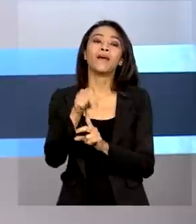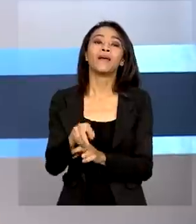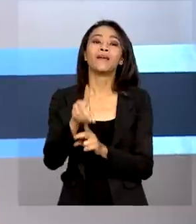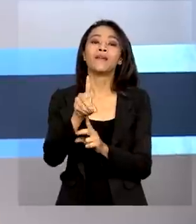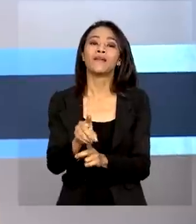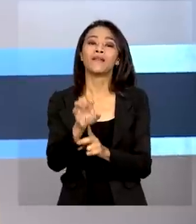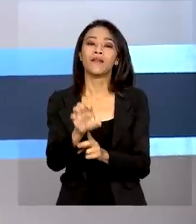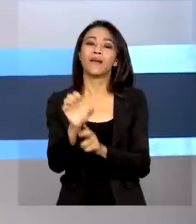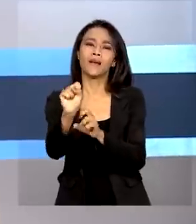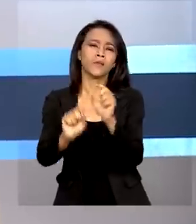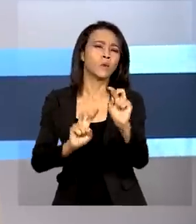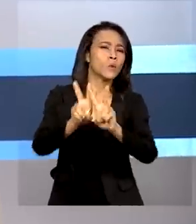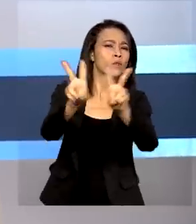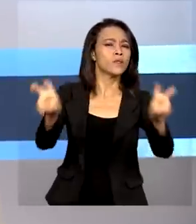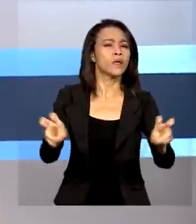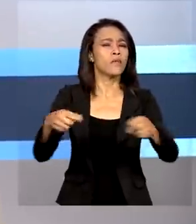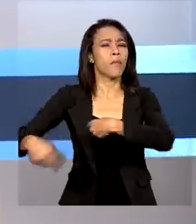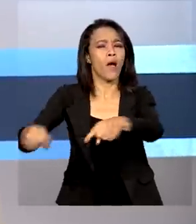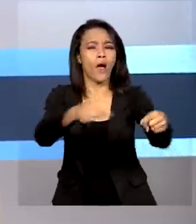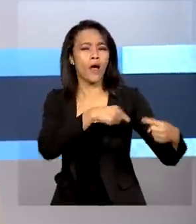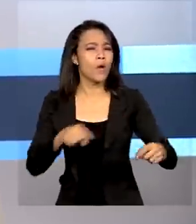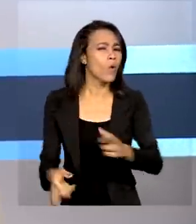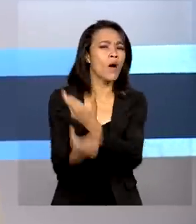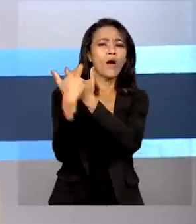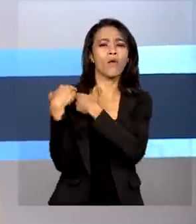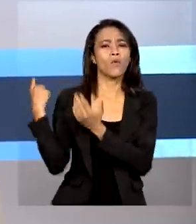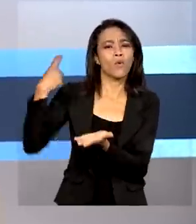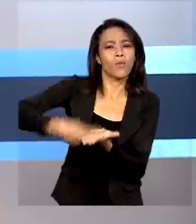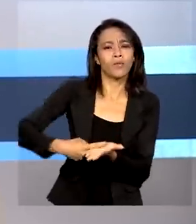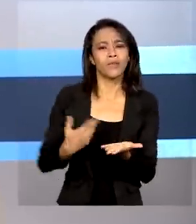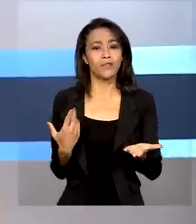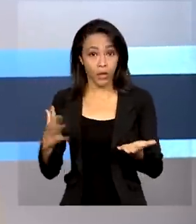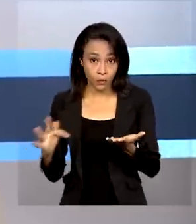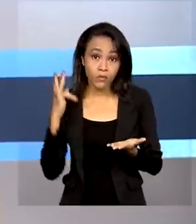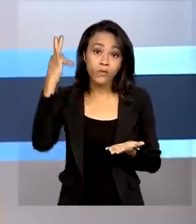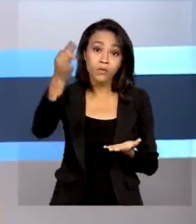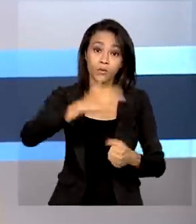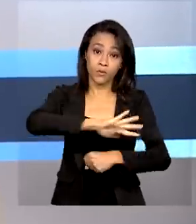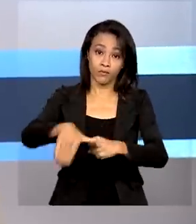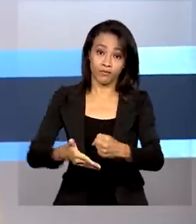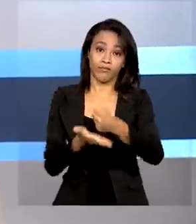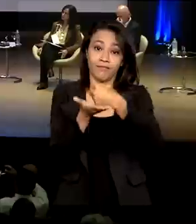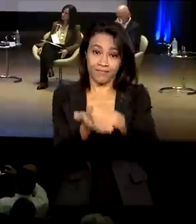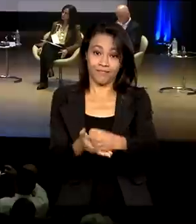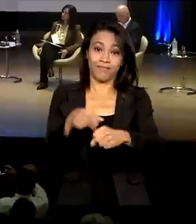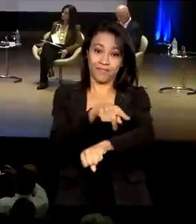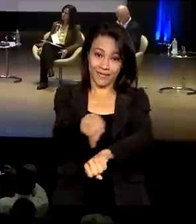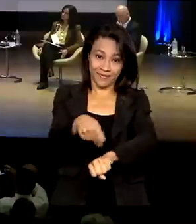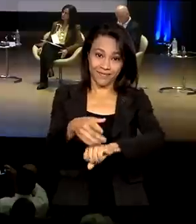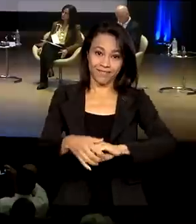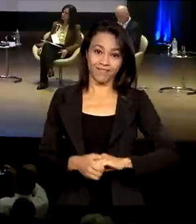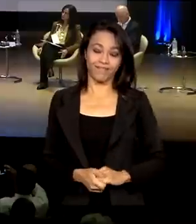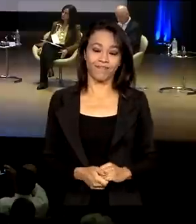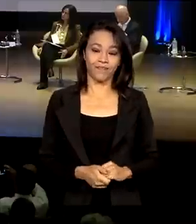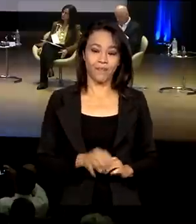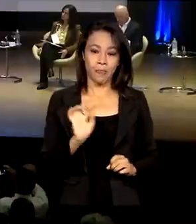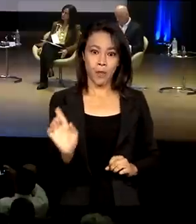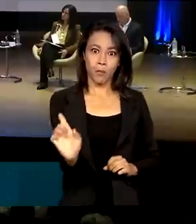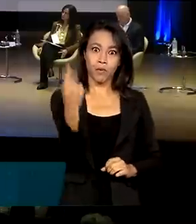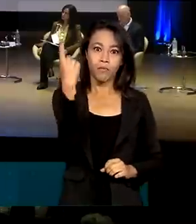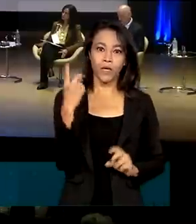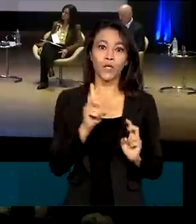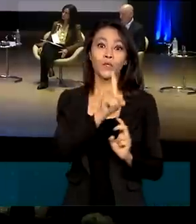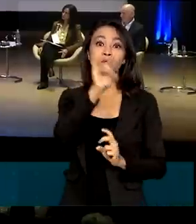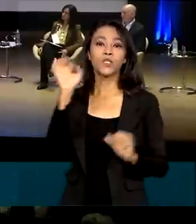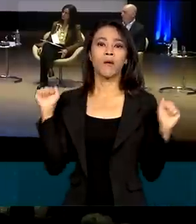os temas em debate está o papel do BNDES para um futuro mais sustentável do país. O primeiro dia de encontros